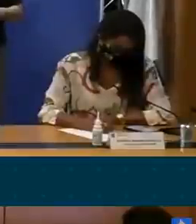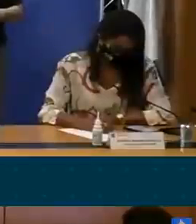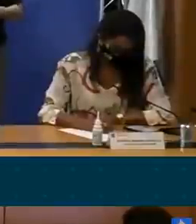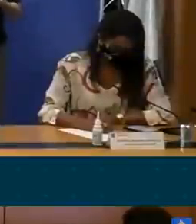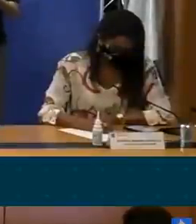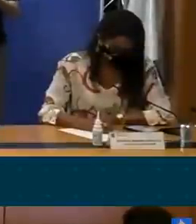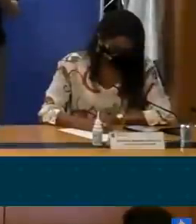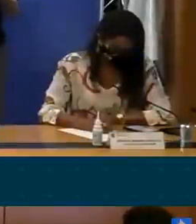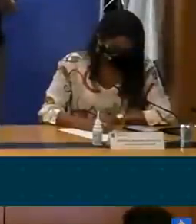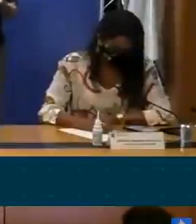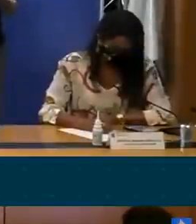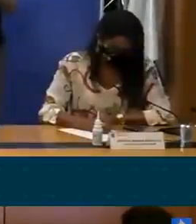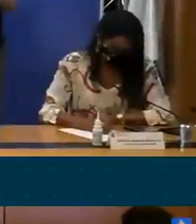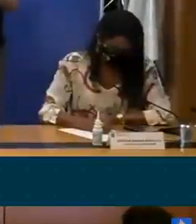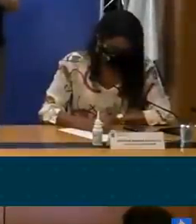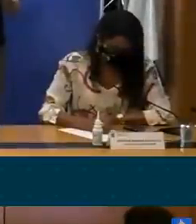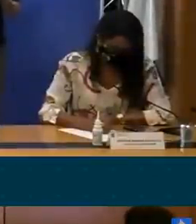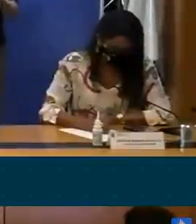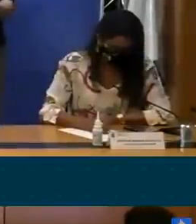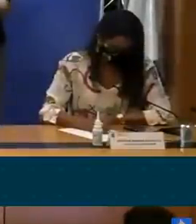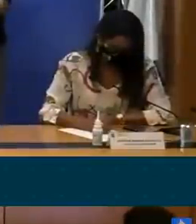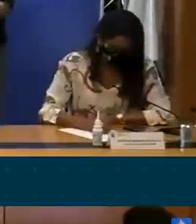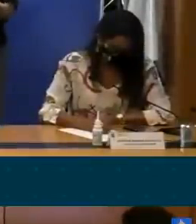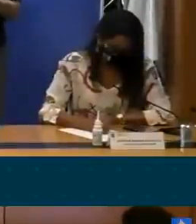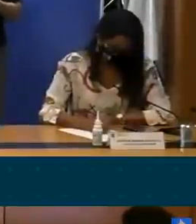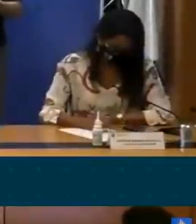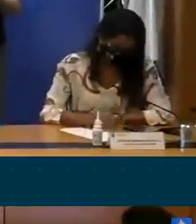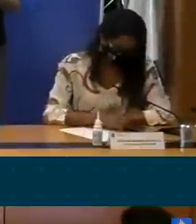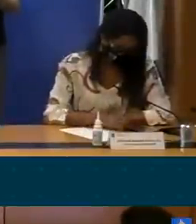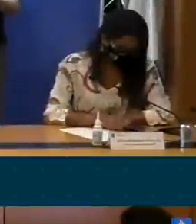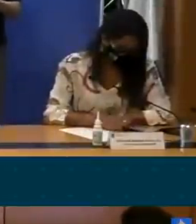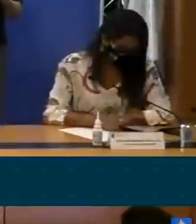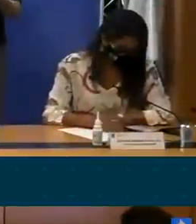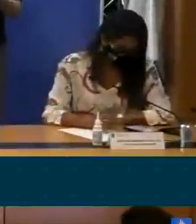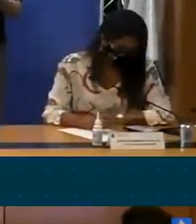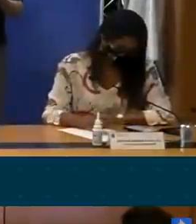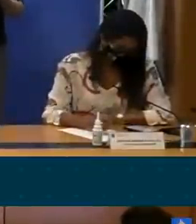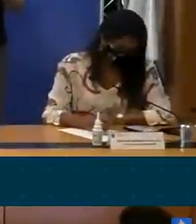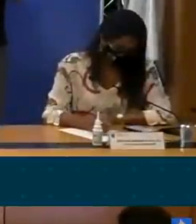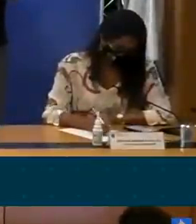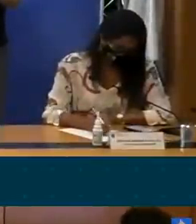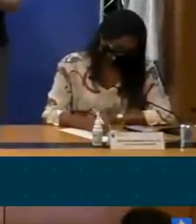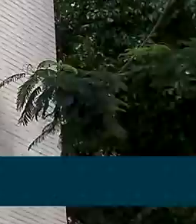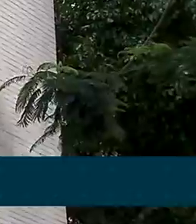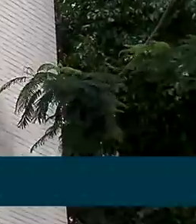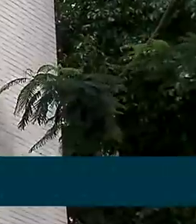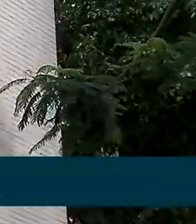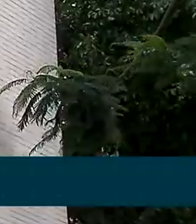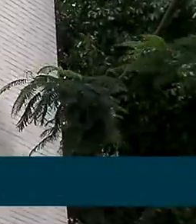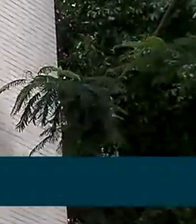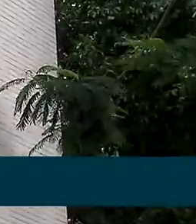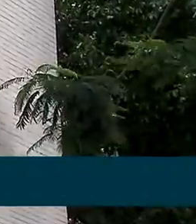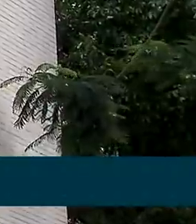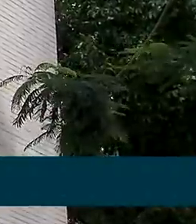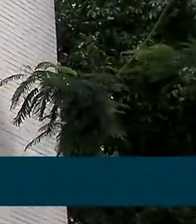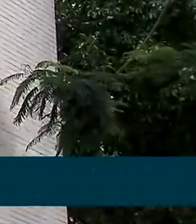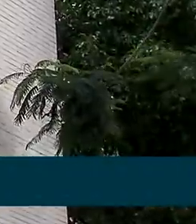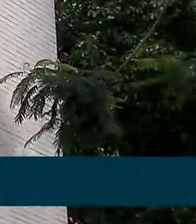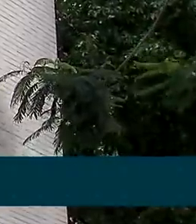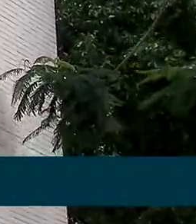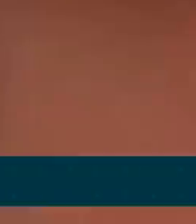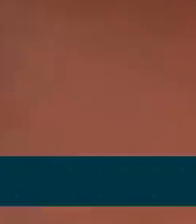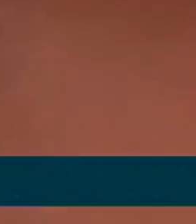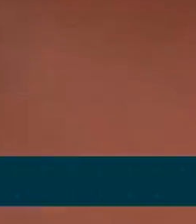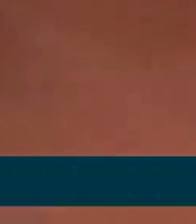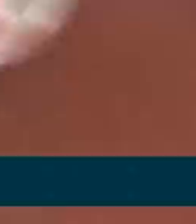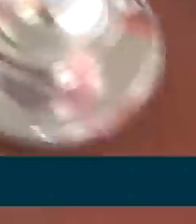dessa missão de formar esses residentes e das instituições que abrigam os programas do Ministério da Saúde. O Ministério da Saúde também vai